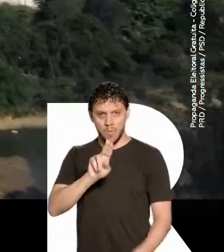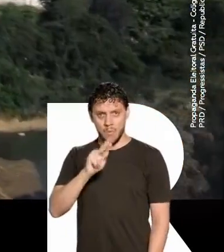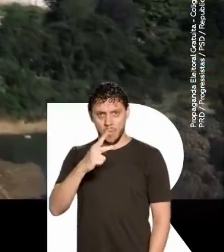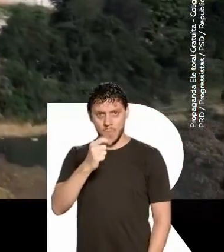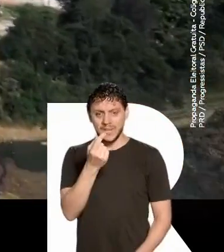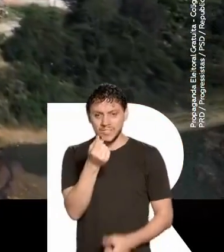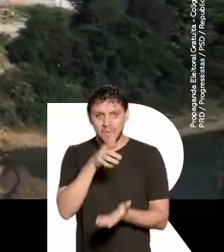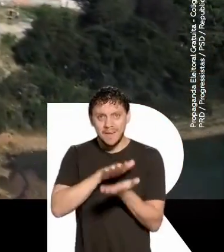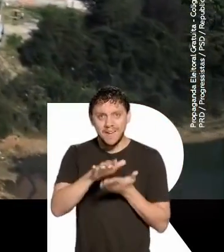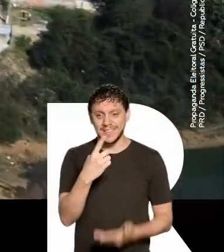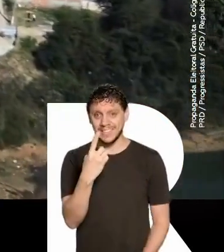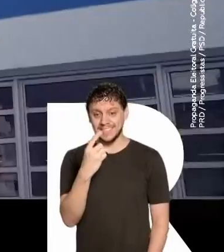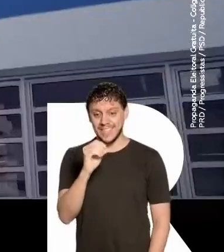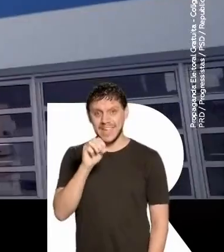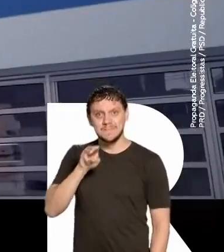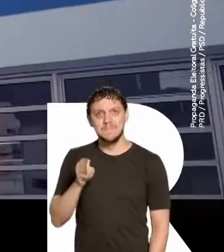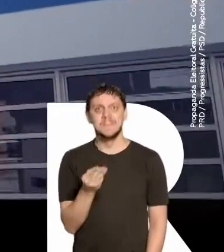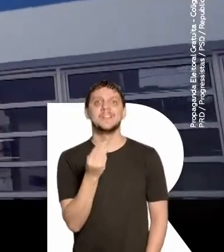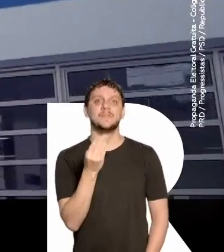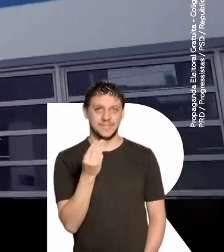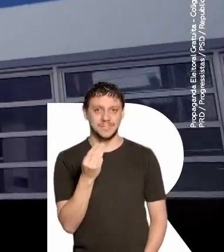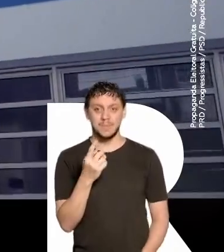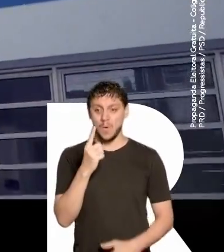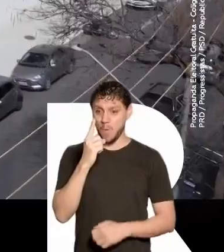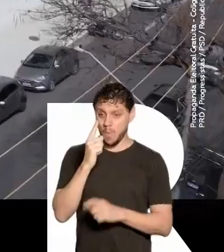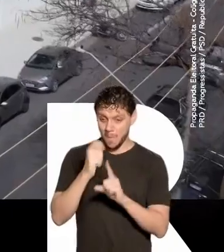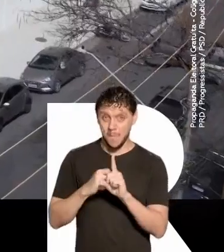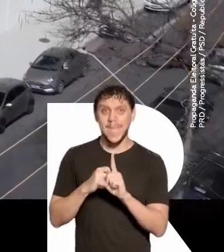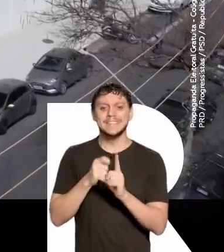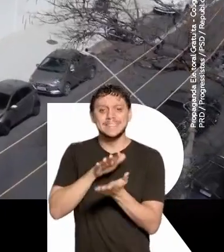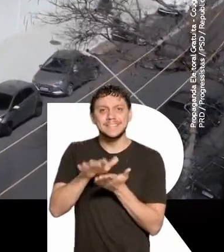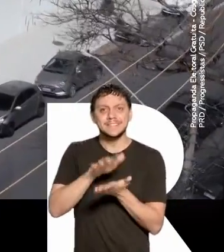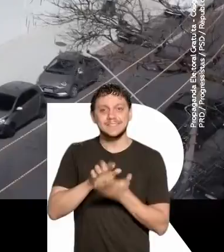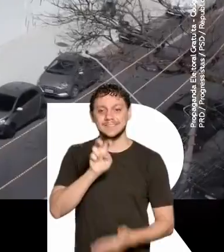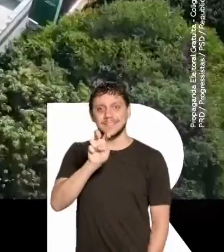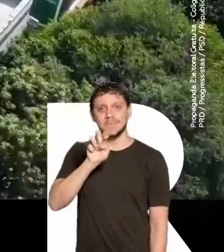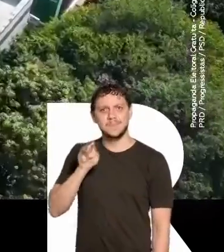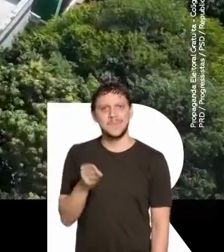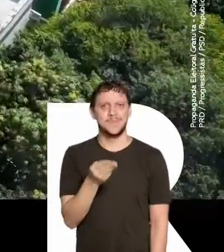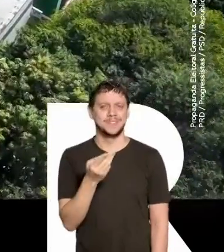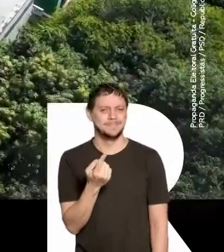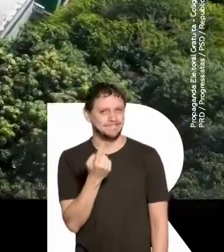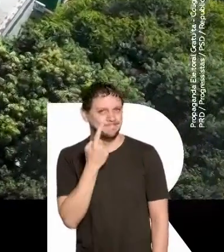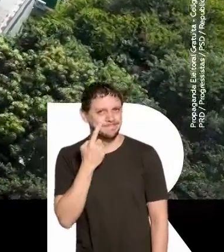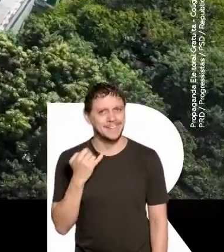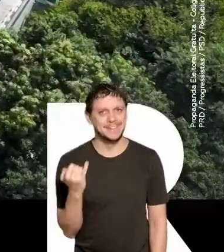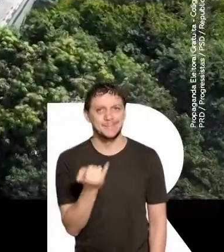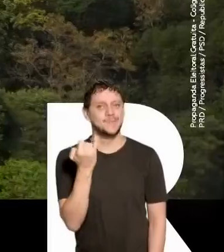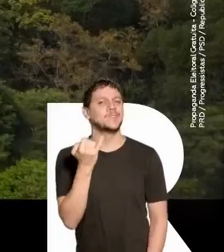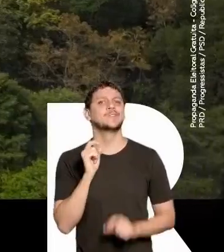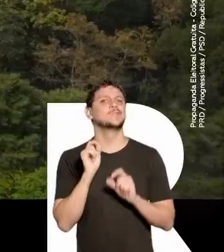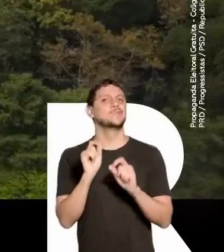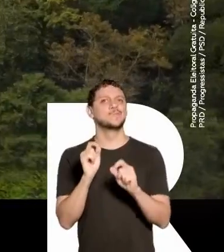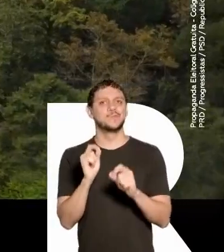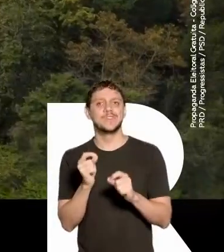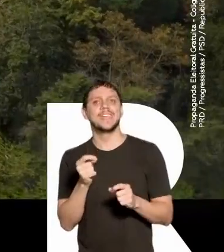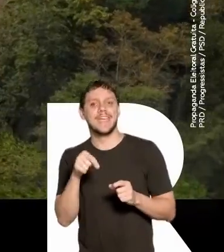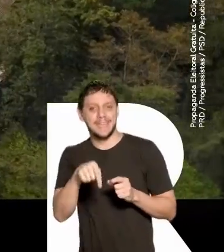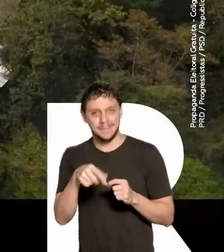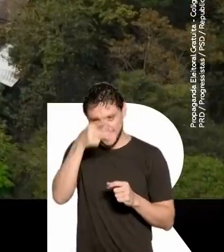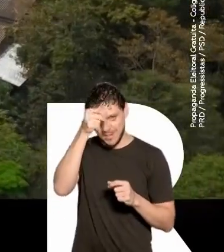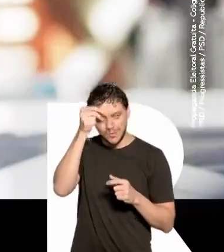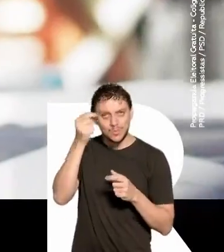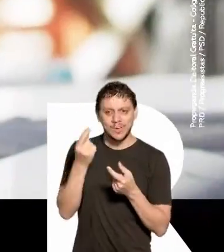UPA custa em torno de 10 milhões. Ela custa por mês o custeio 5 milhões. Olha o quanto é importante. A saúde